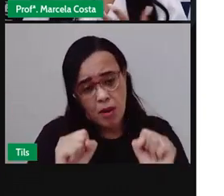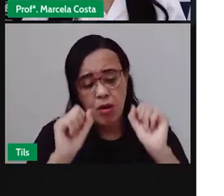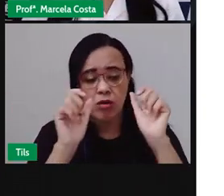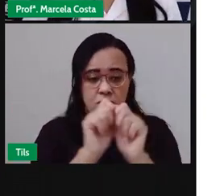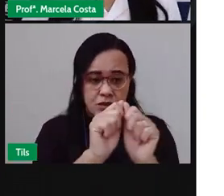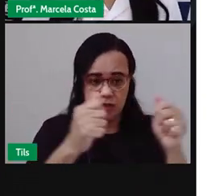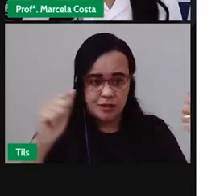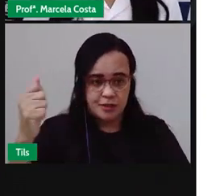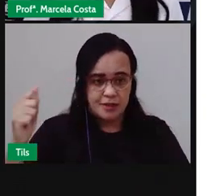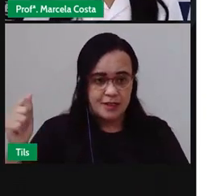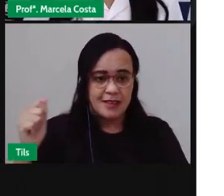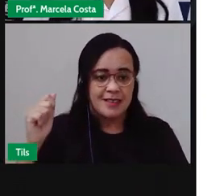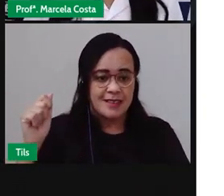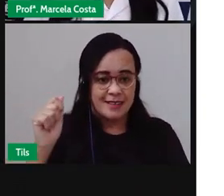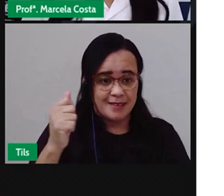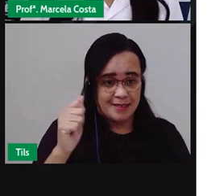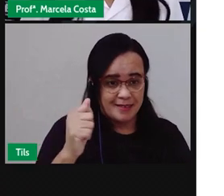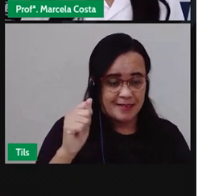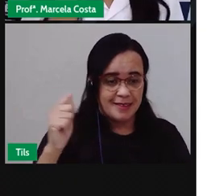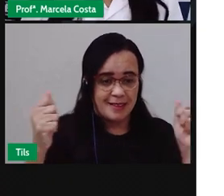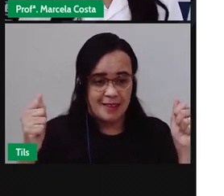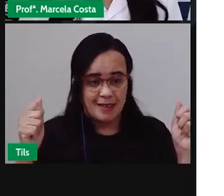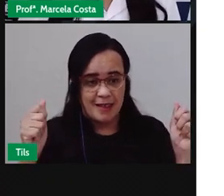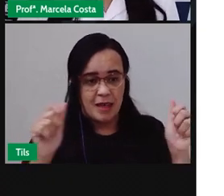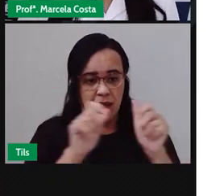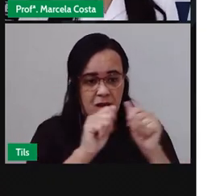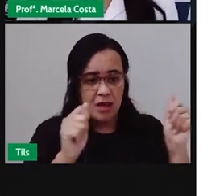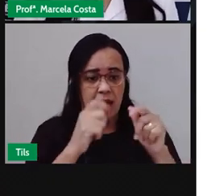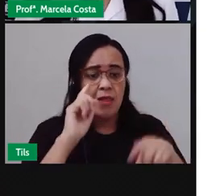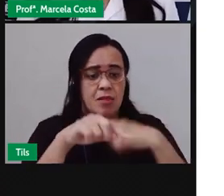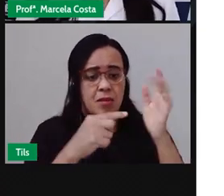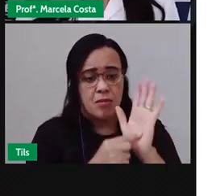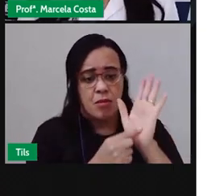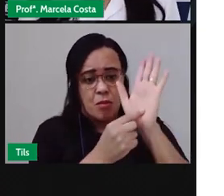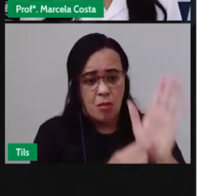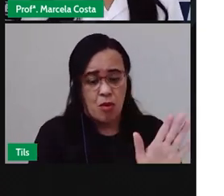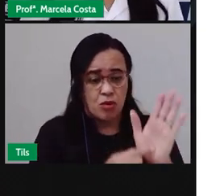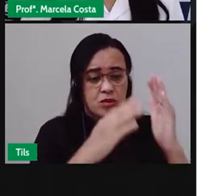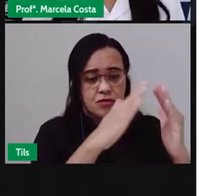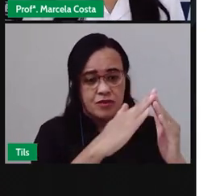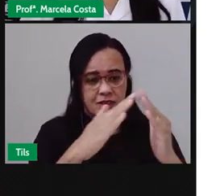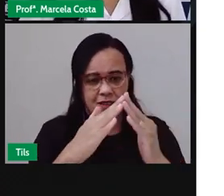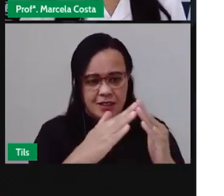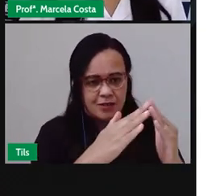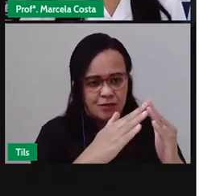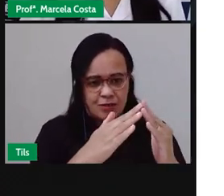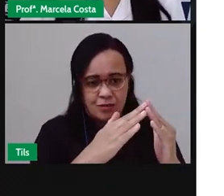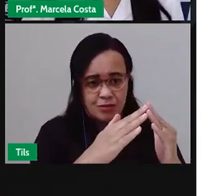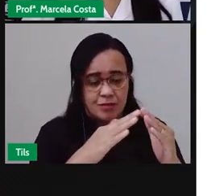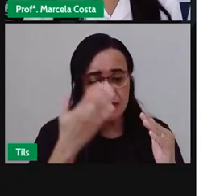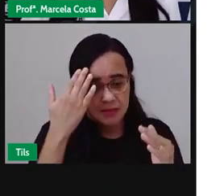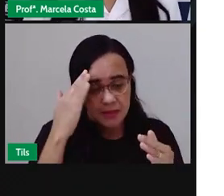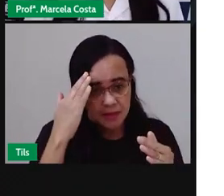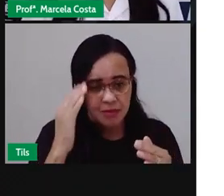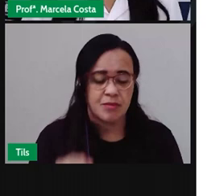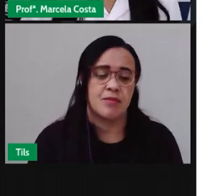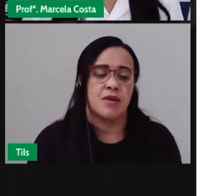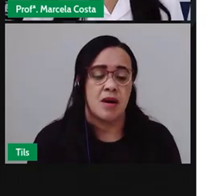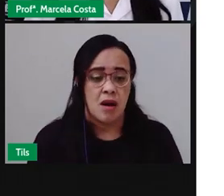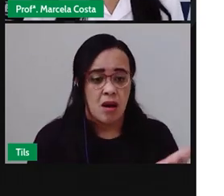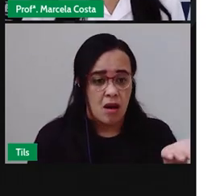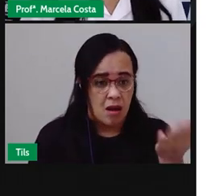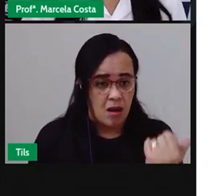ilustrar com desenhos ou imagem agora você pode pegar aí o seu caderno o